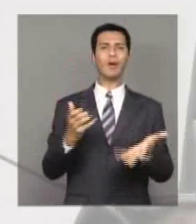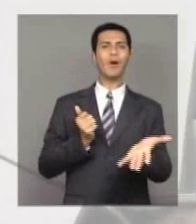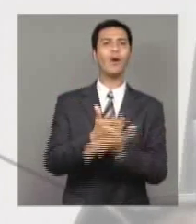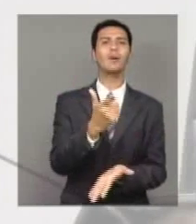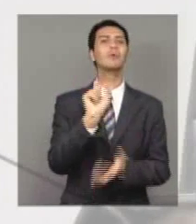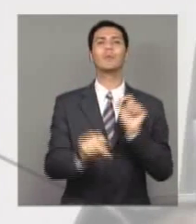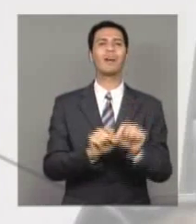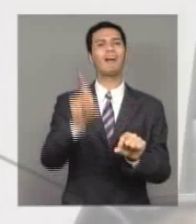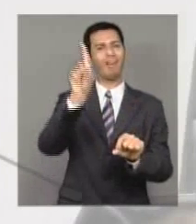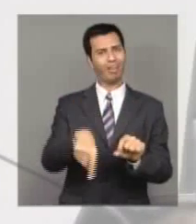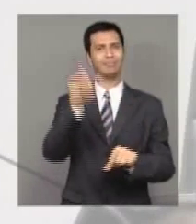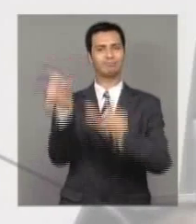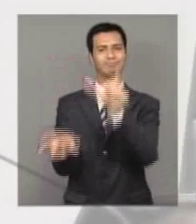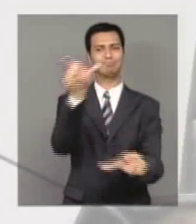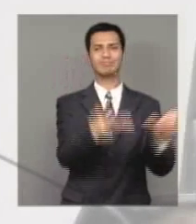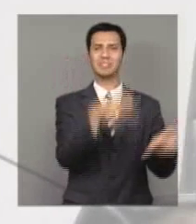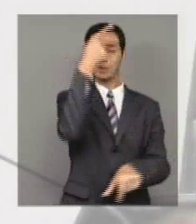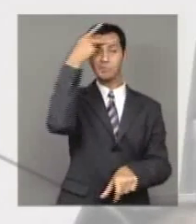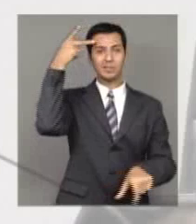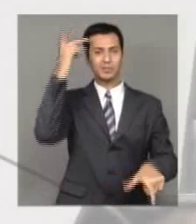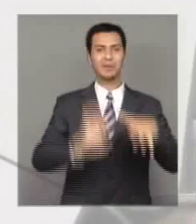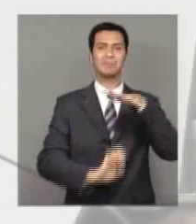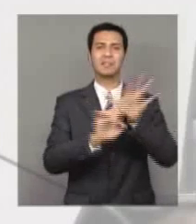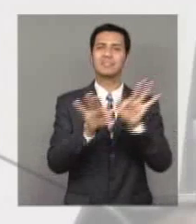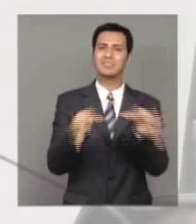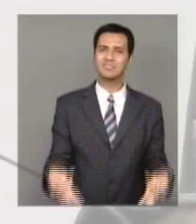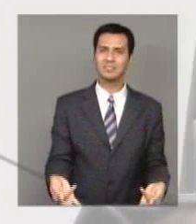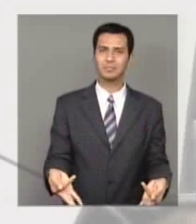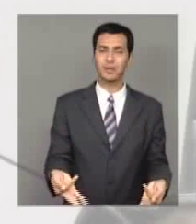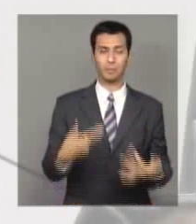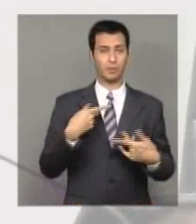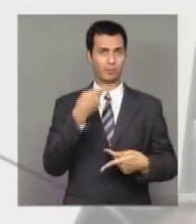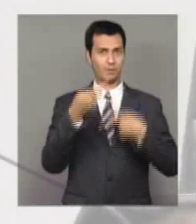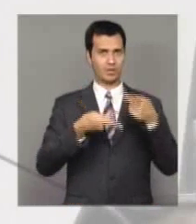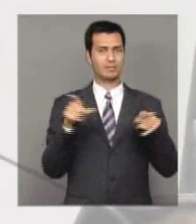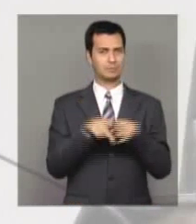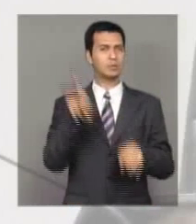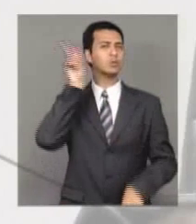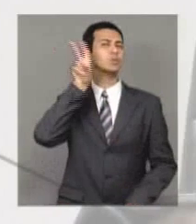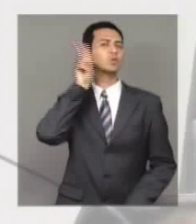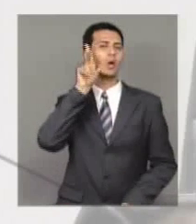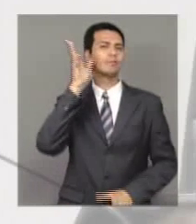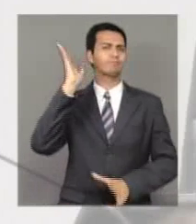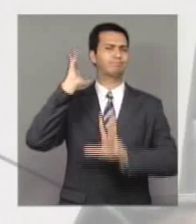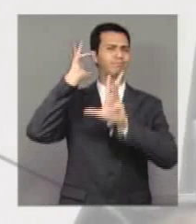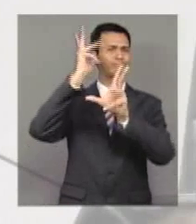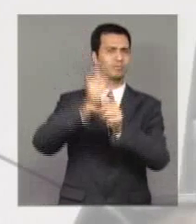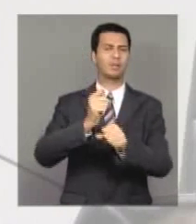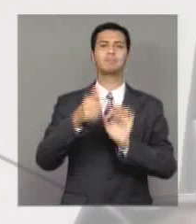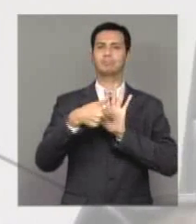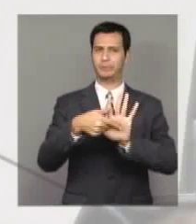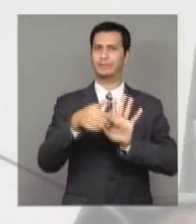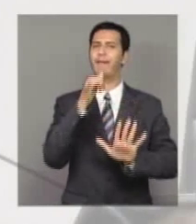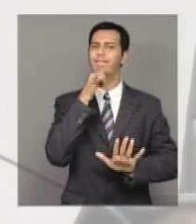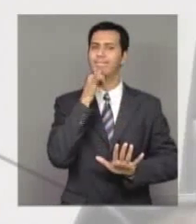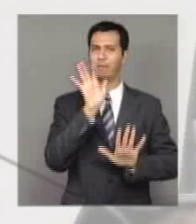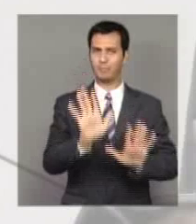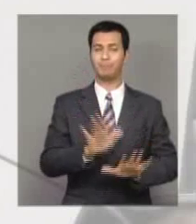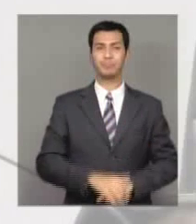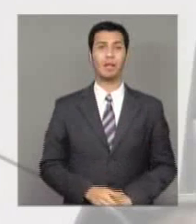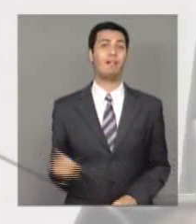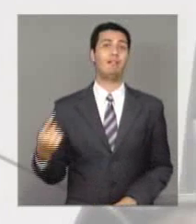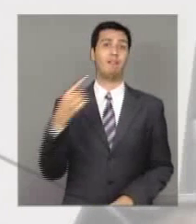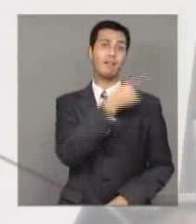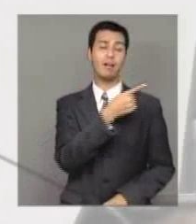na fila? Os empreendedores individuais. Vou até te contar uma história, Luciano, que mostra bem isso. Em Sergipe tem uma